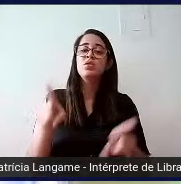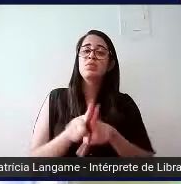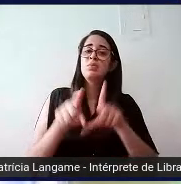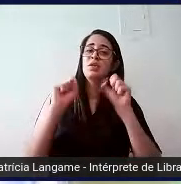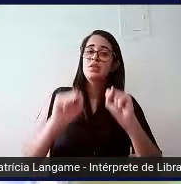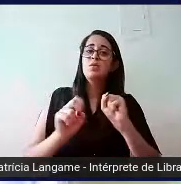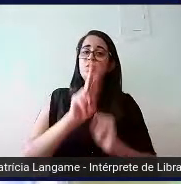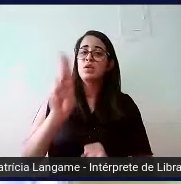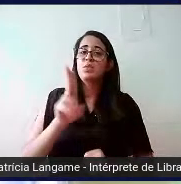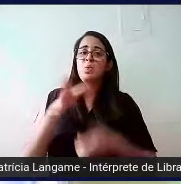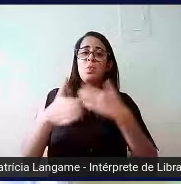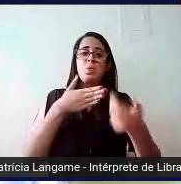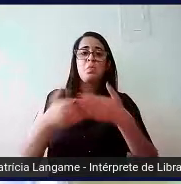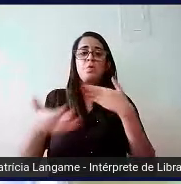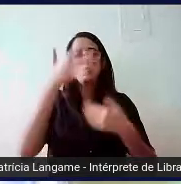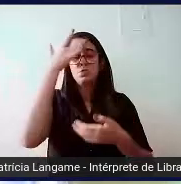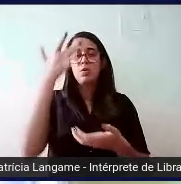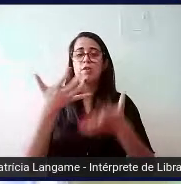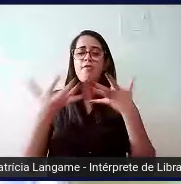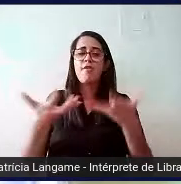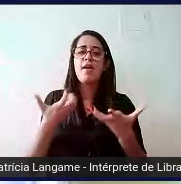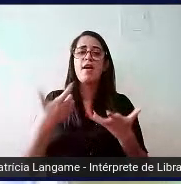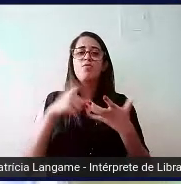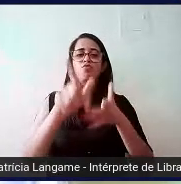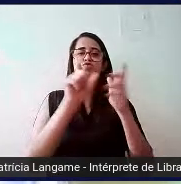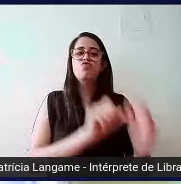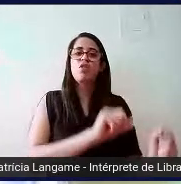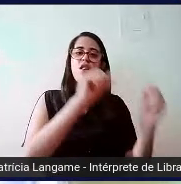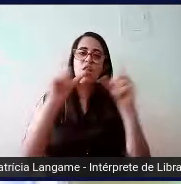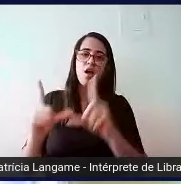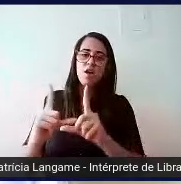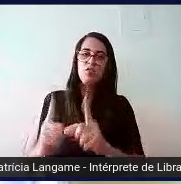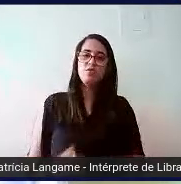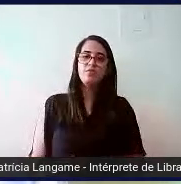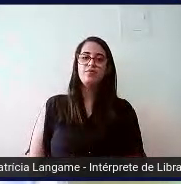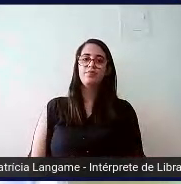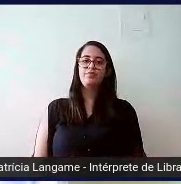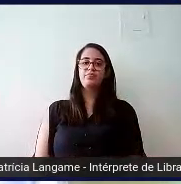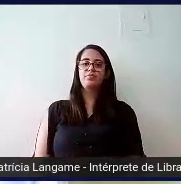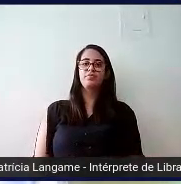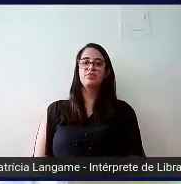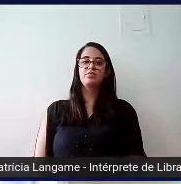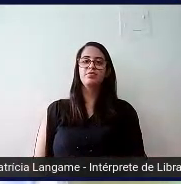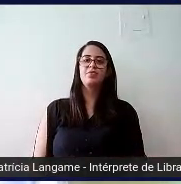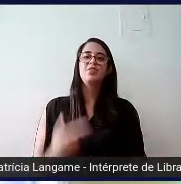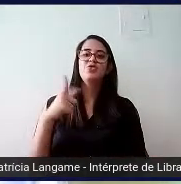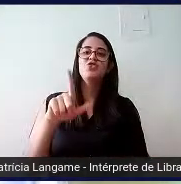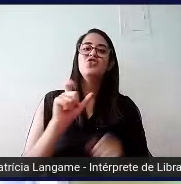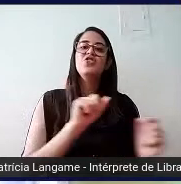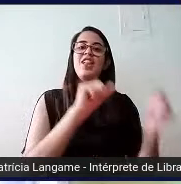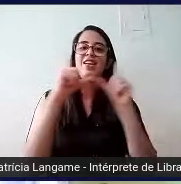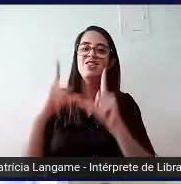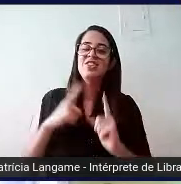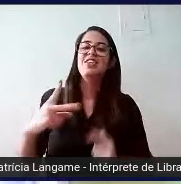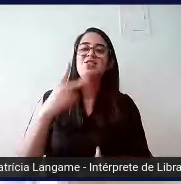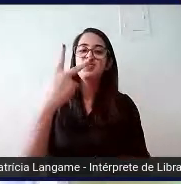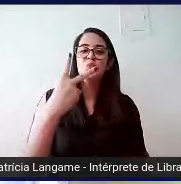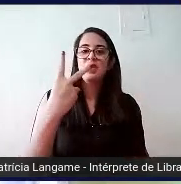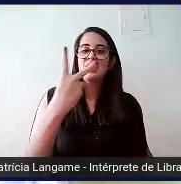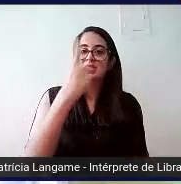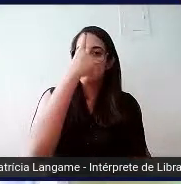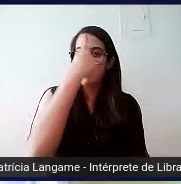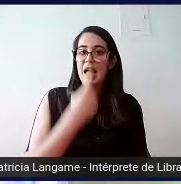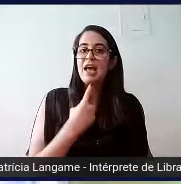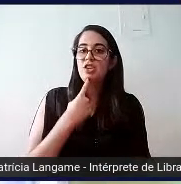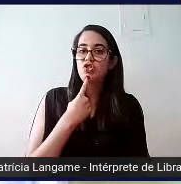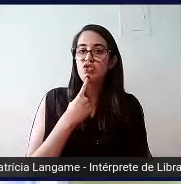pessoa que desejar. Então, passando para o próximo slide, por favor. Nesse próximo slide, você tem duas imagens, que é o de